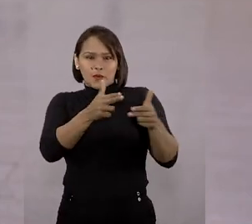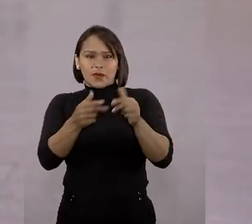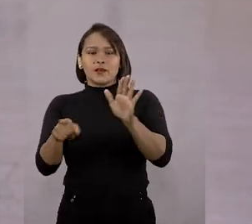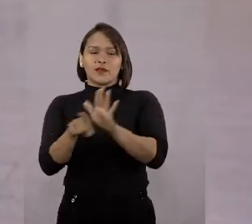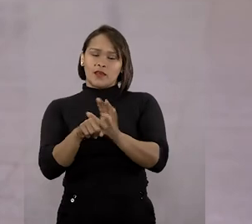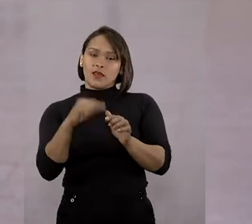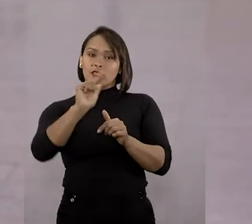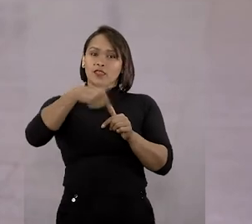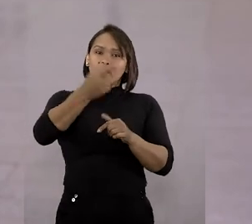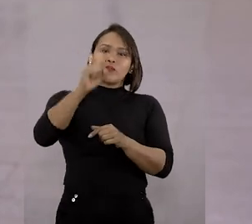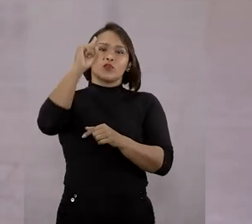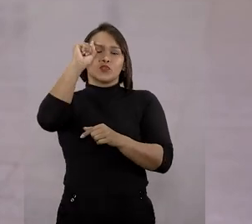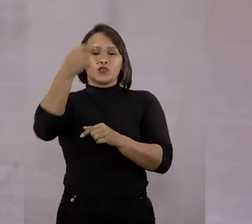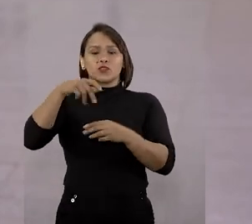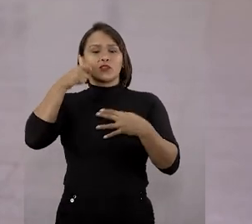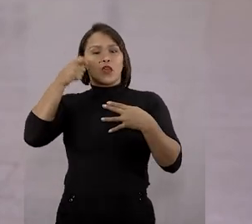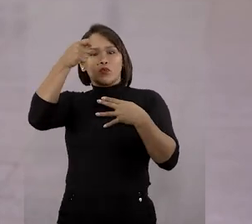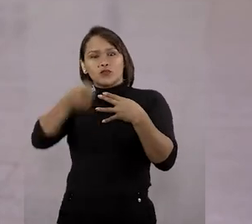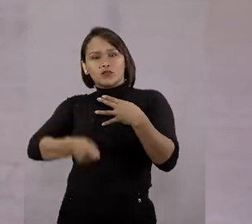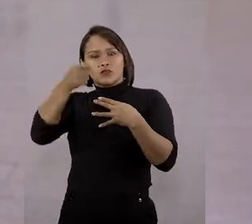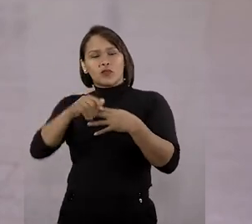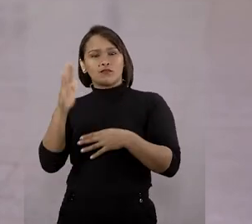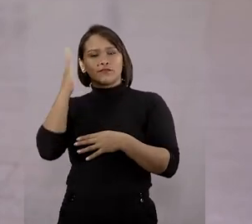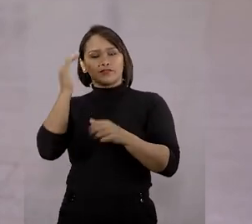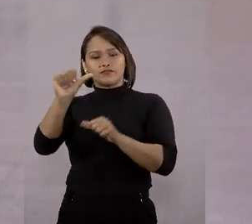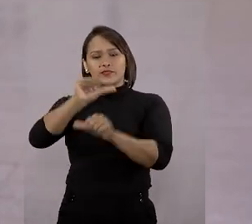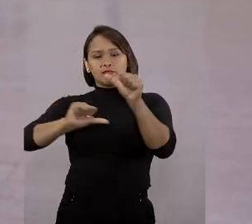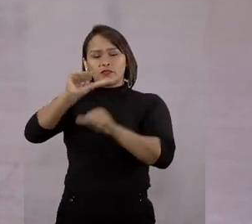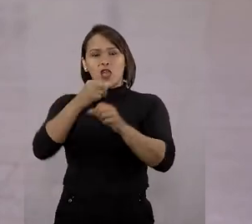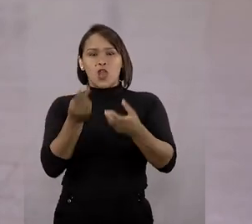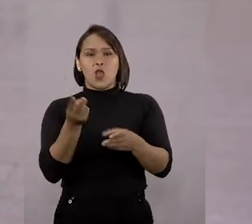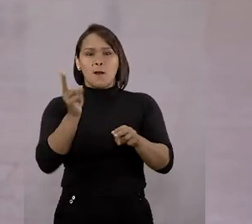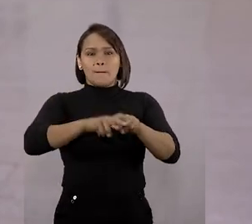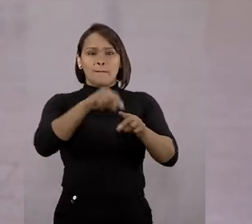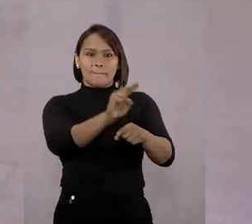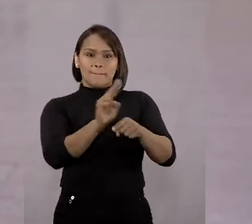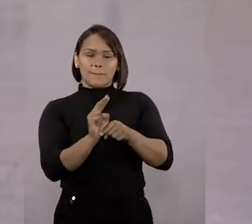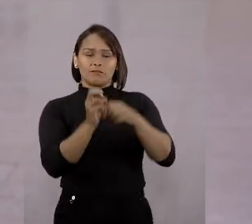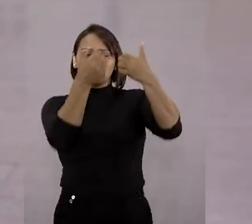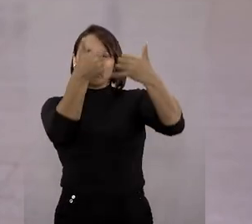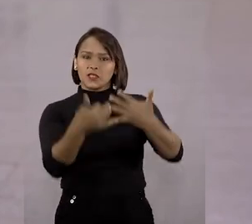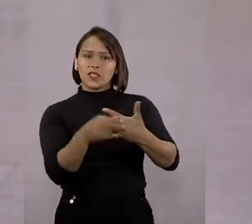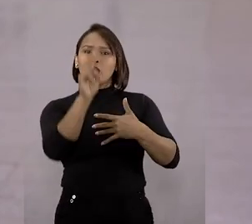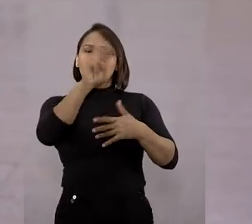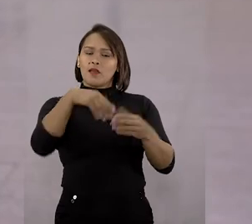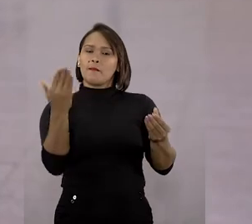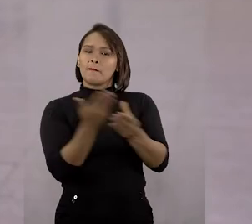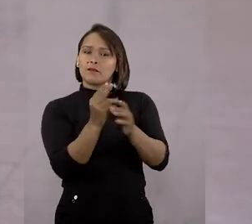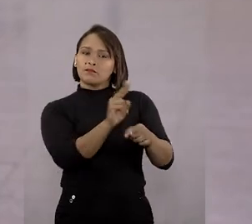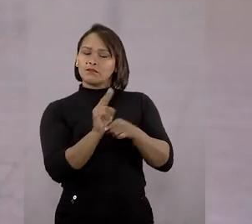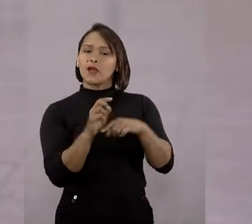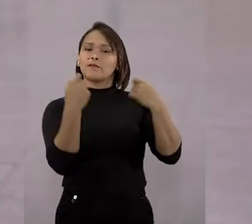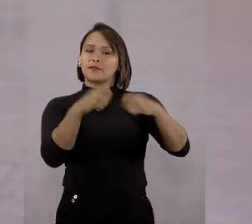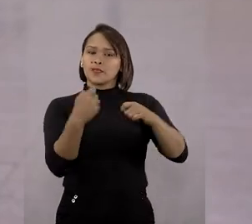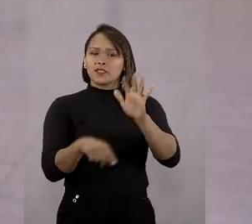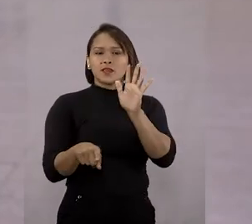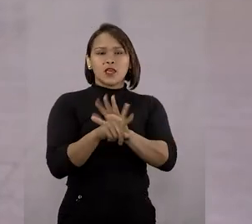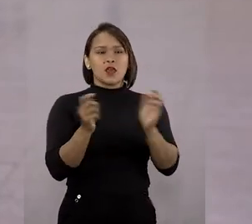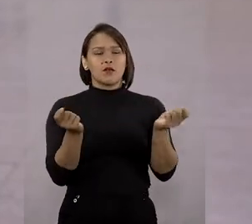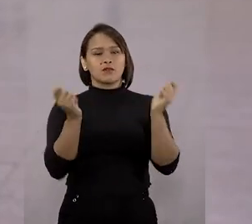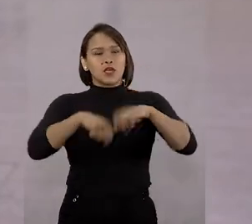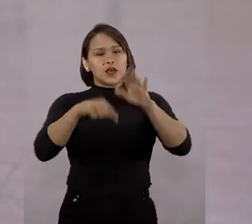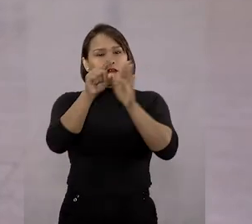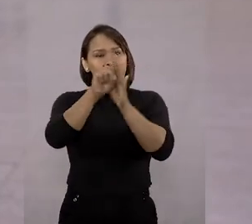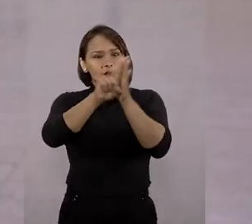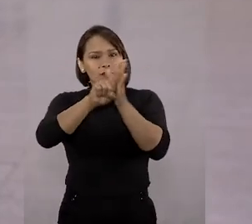pistola. No dia seguinte, o juízo de primeiro grau converteu o flagrante em prisão preventiva, argumentando que a medida era necessária para que